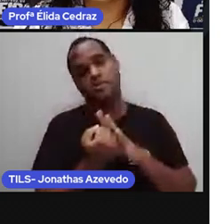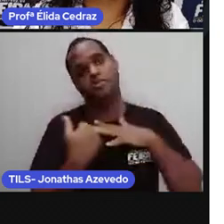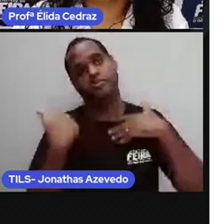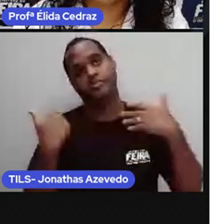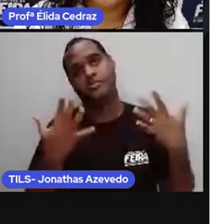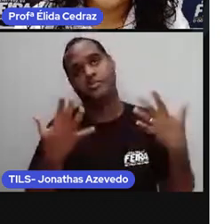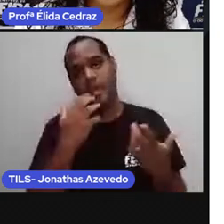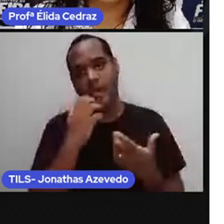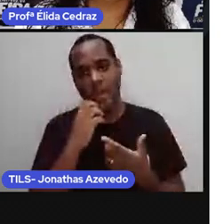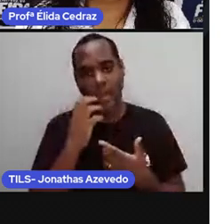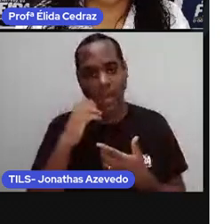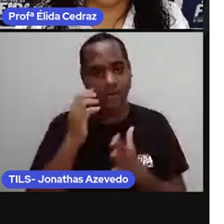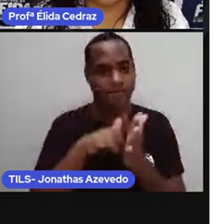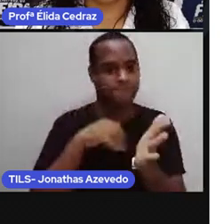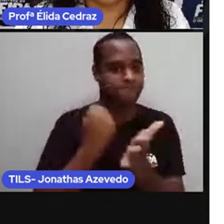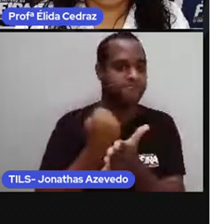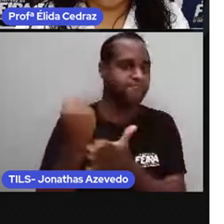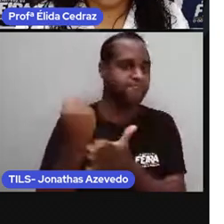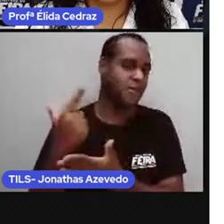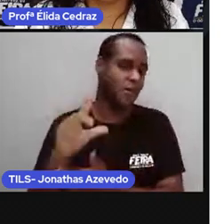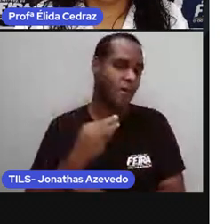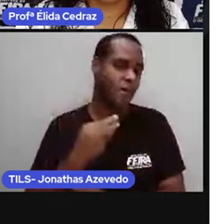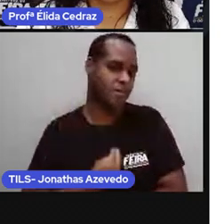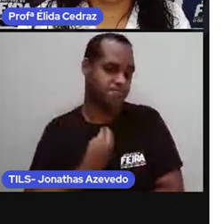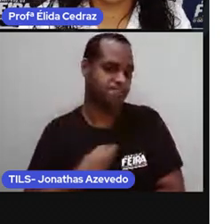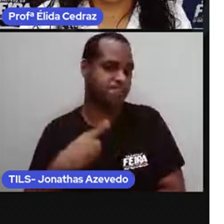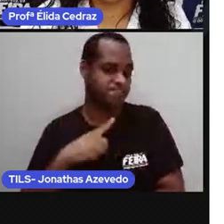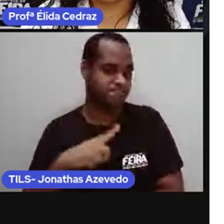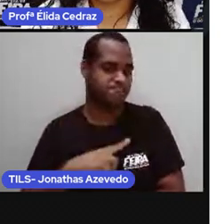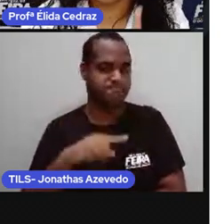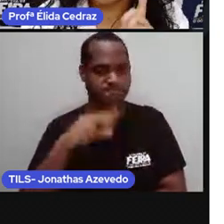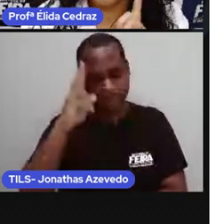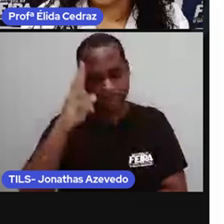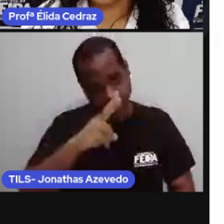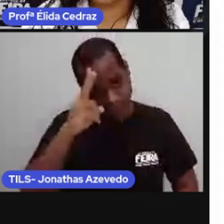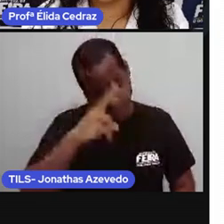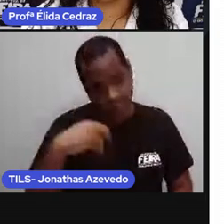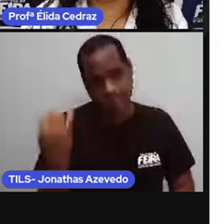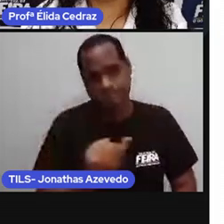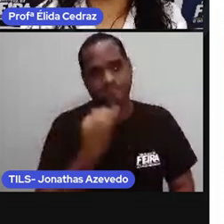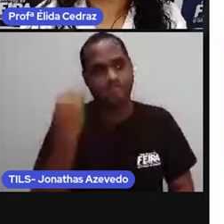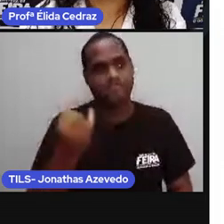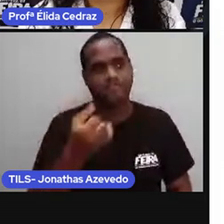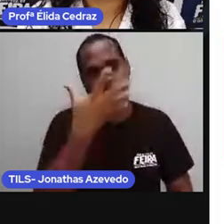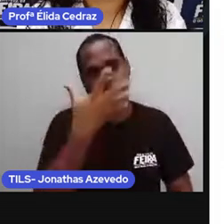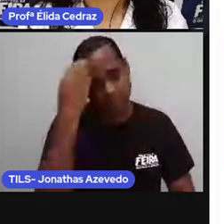como tudo na nossa vida. Lembrou disso, viu? Não esquece, não.